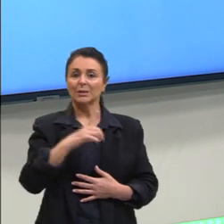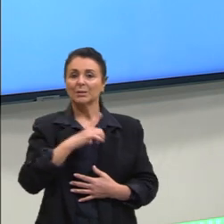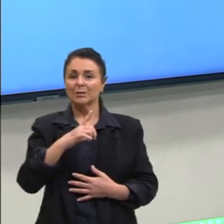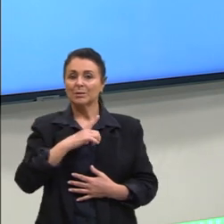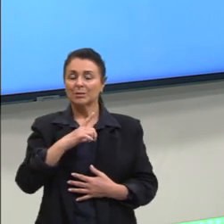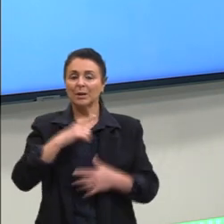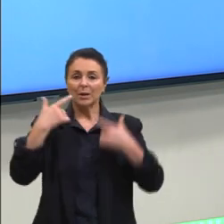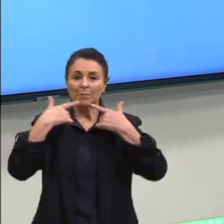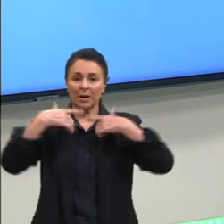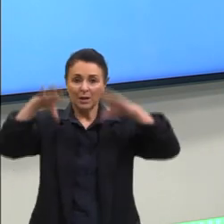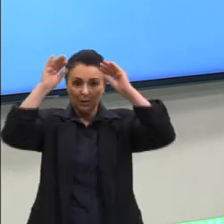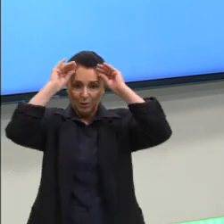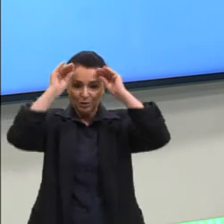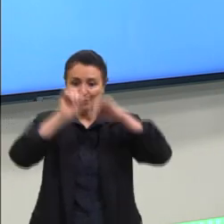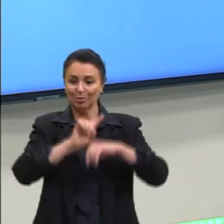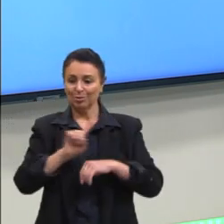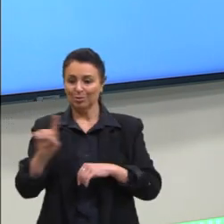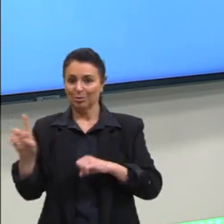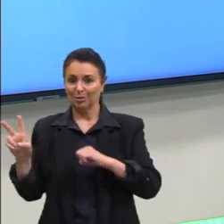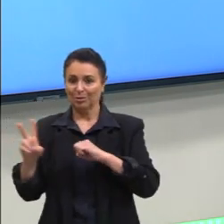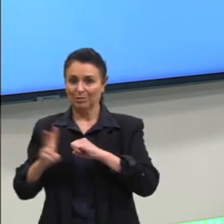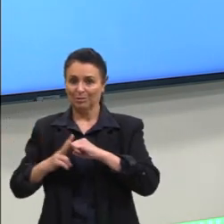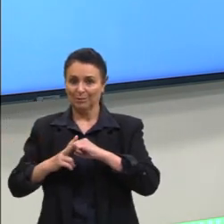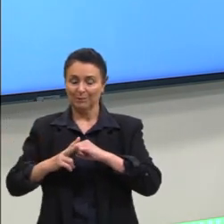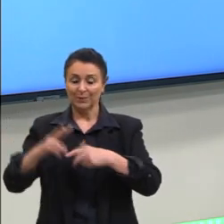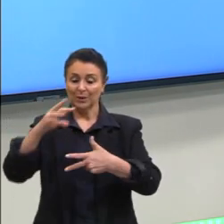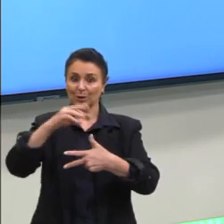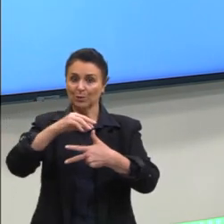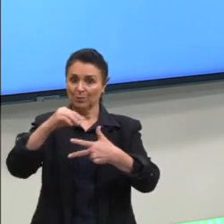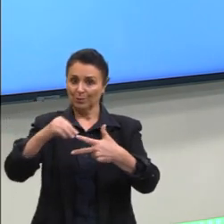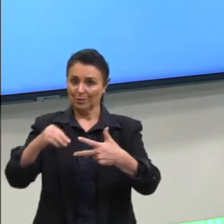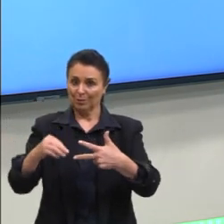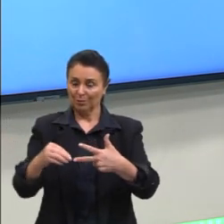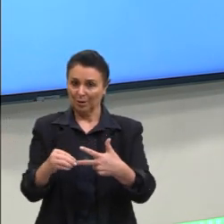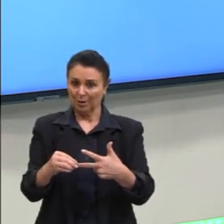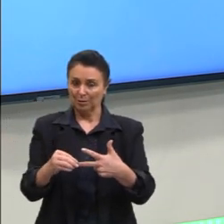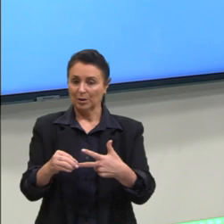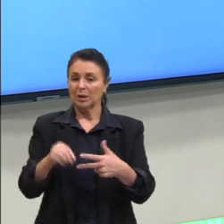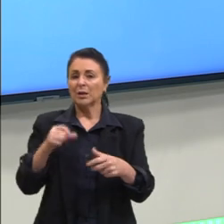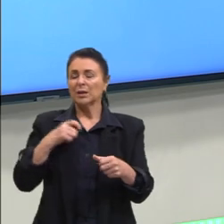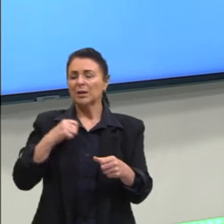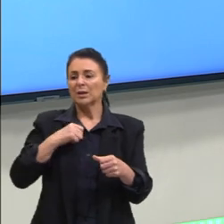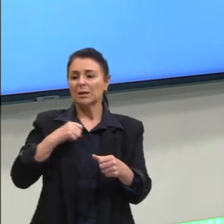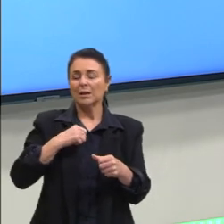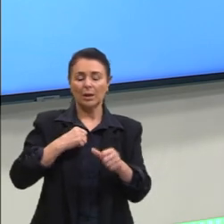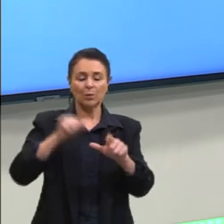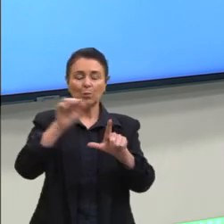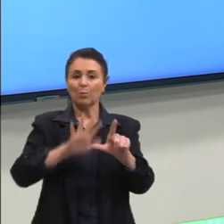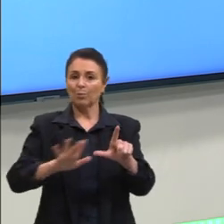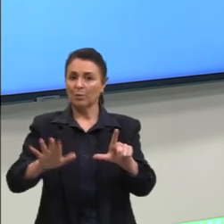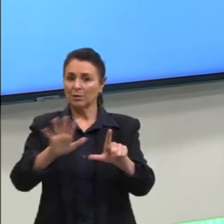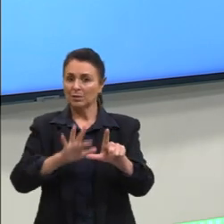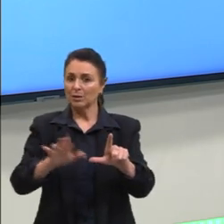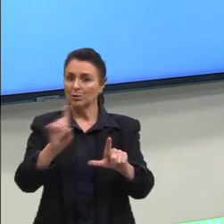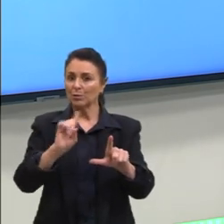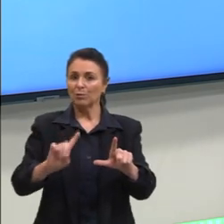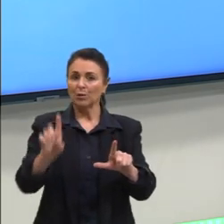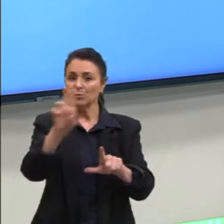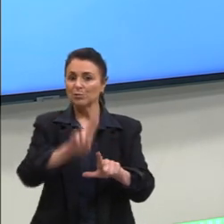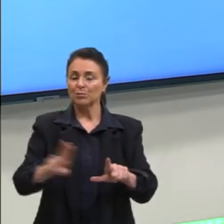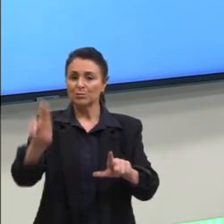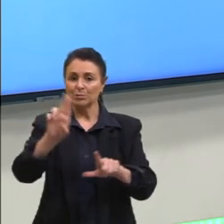linguagem não verbal. No Enem, dentro de uma charge, não vamos explorar o som,